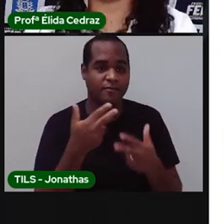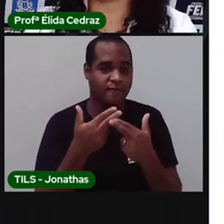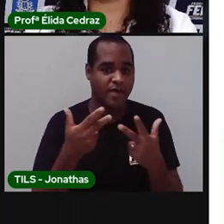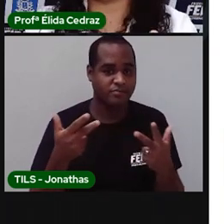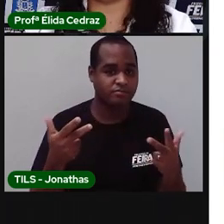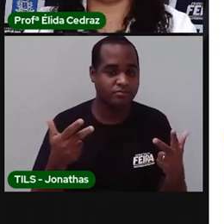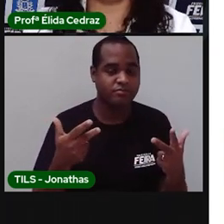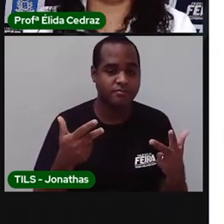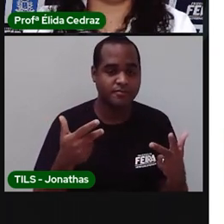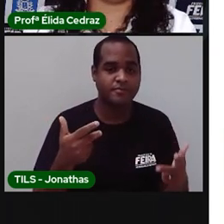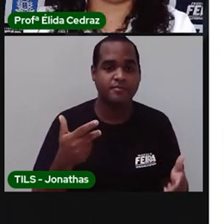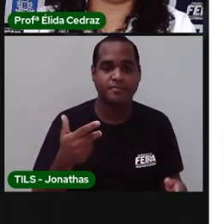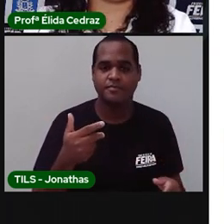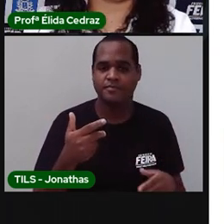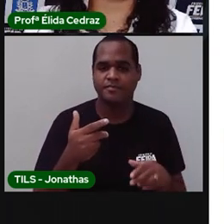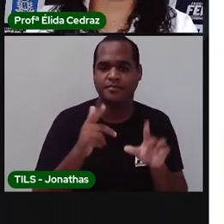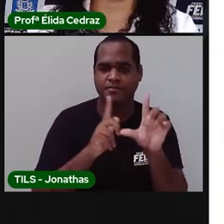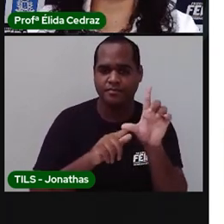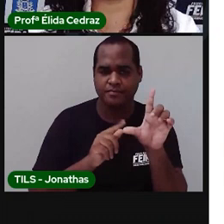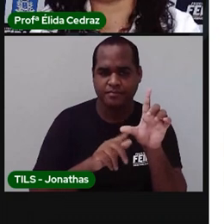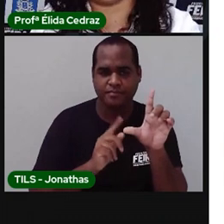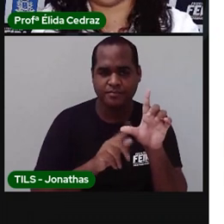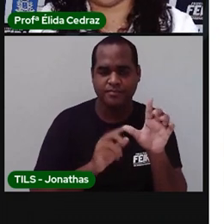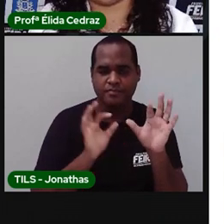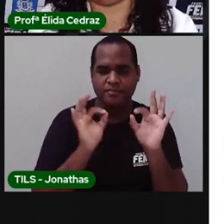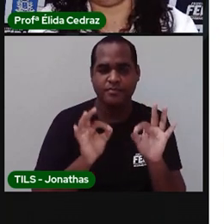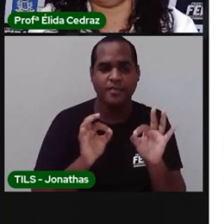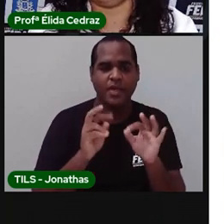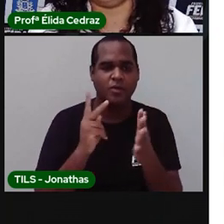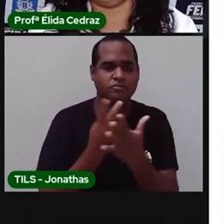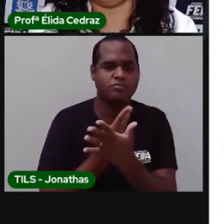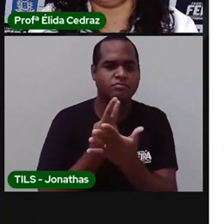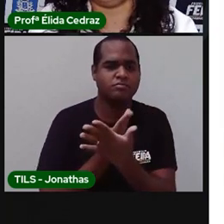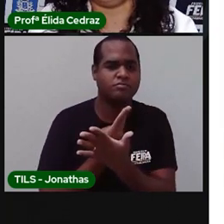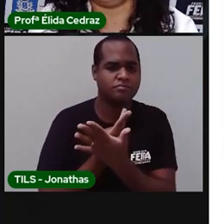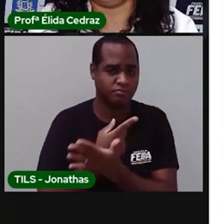Todas as letras estão aí. O é que está errado?